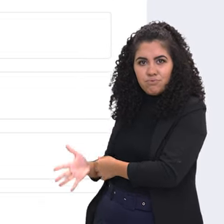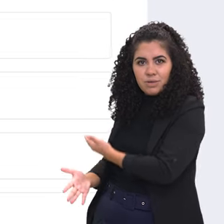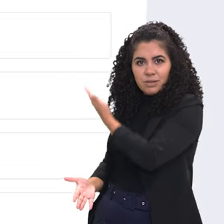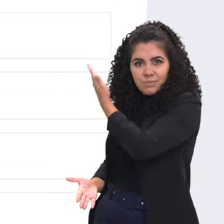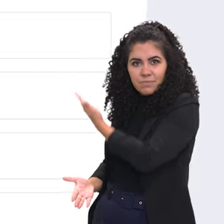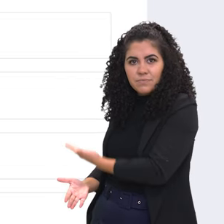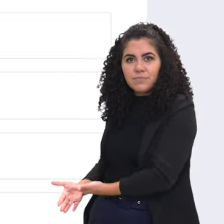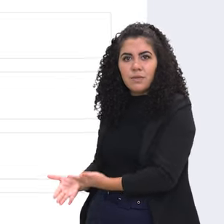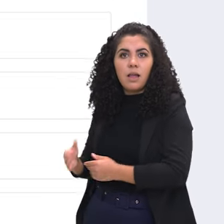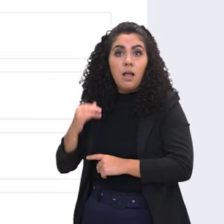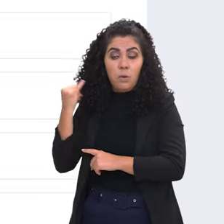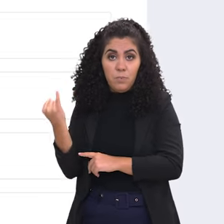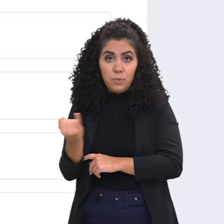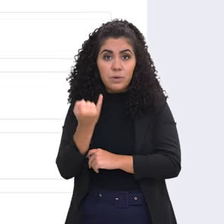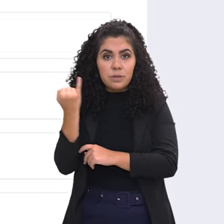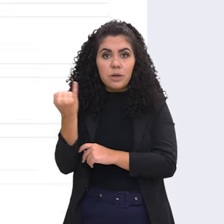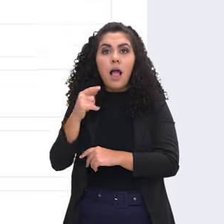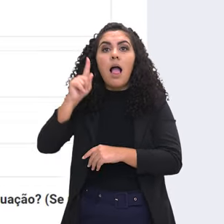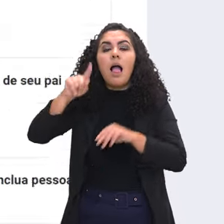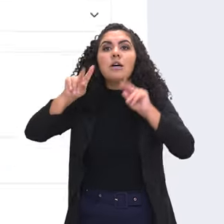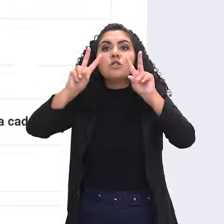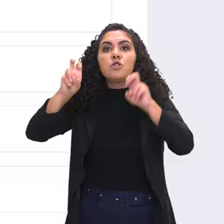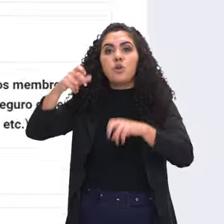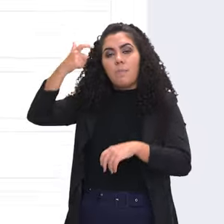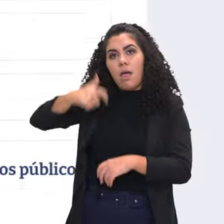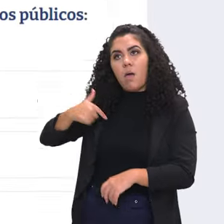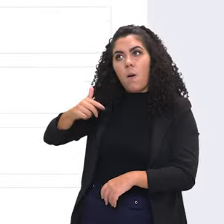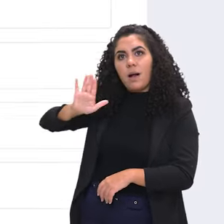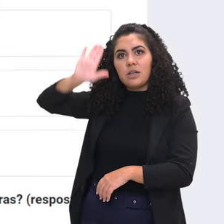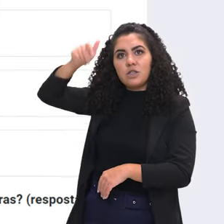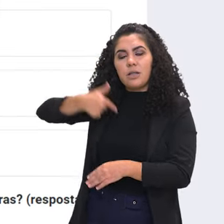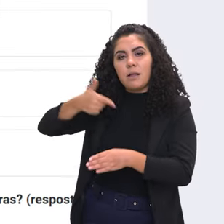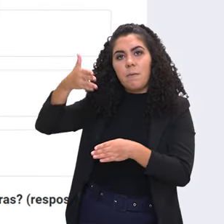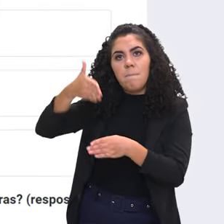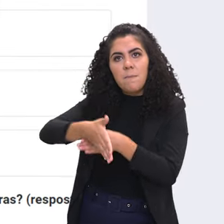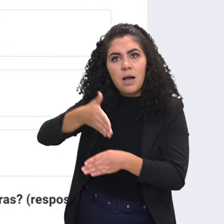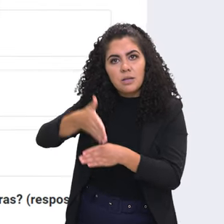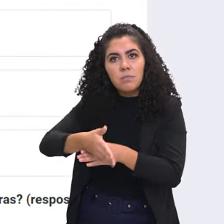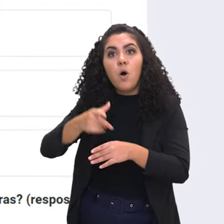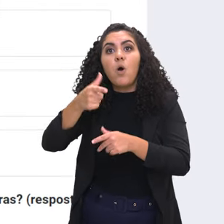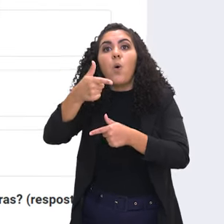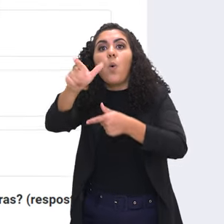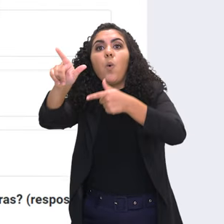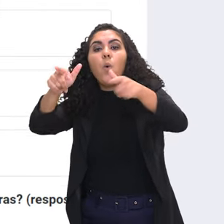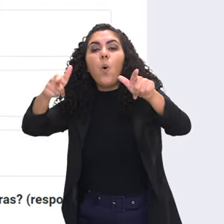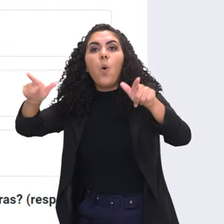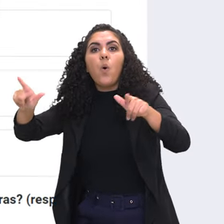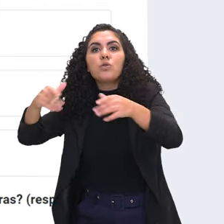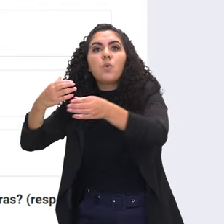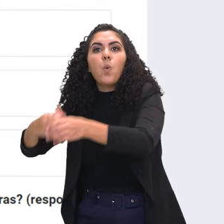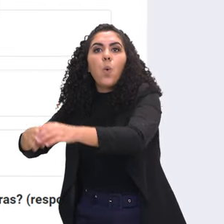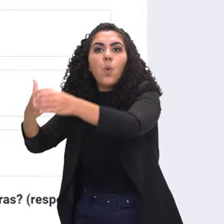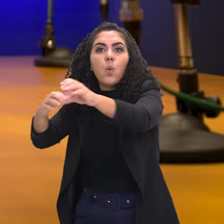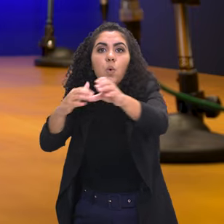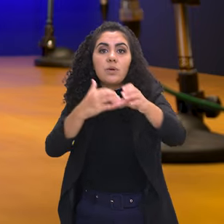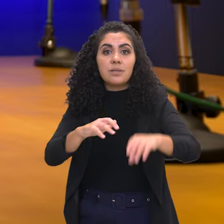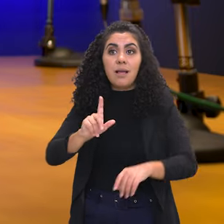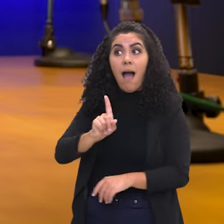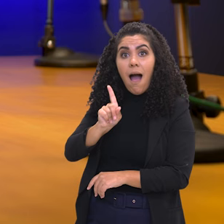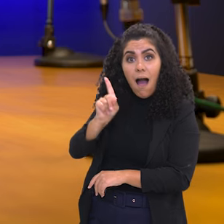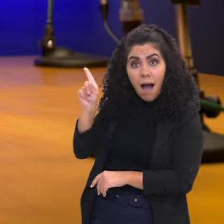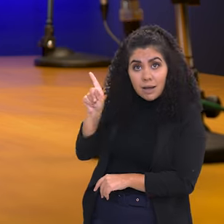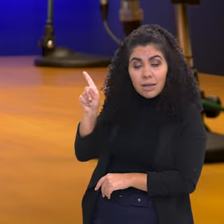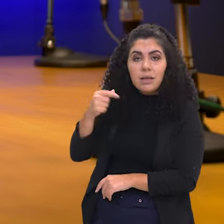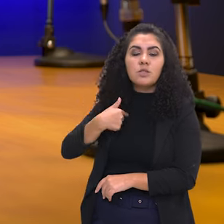quem está organizando um concurso como eu, que é a participação do candidato ou candidata em outros concursos públicos. porque é aqui que a gente vai